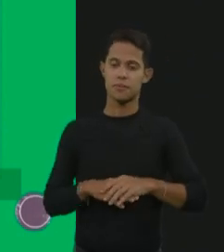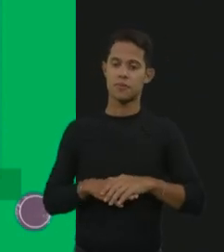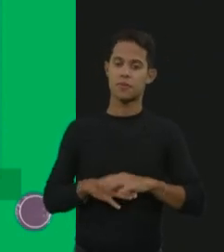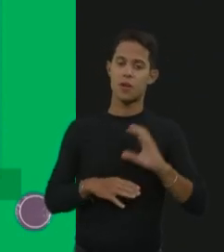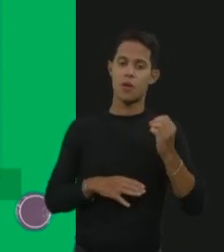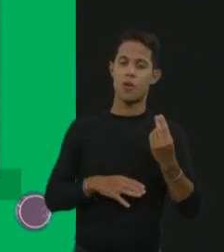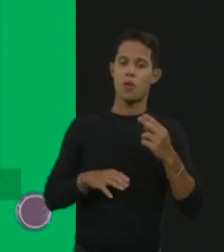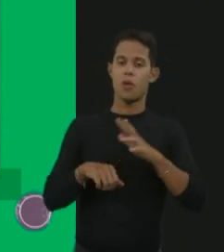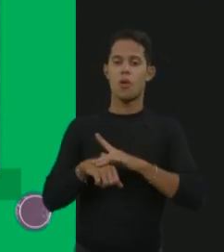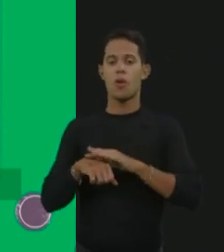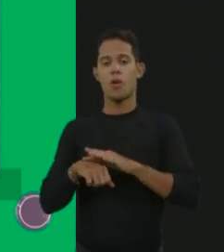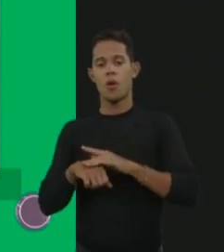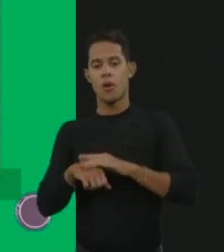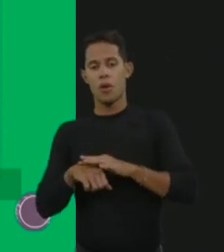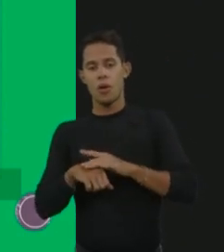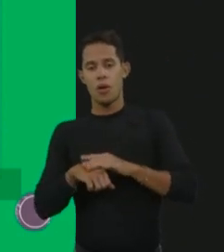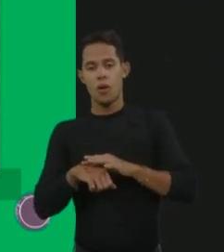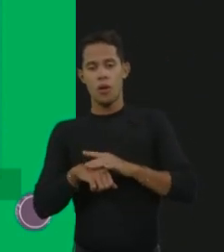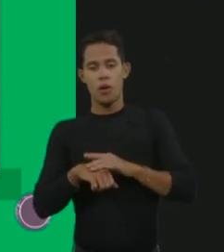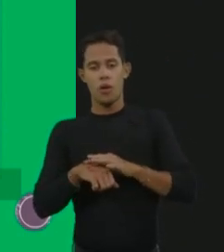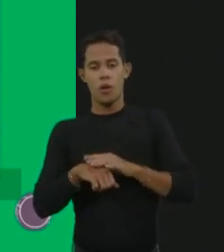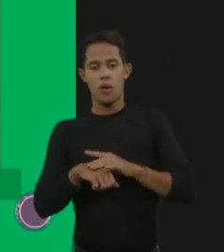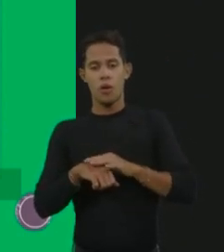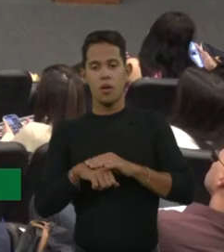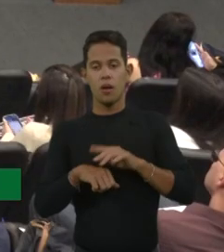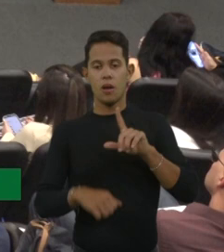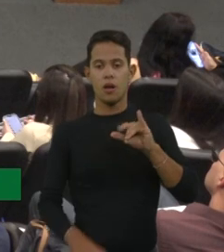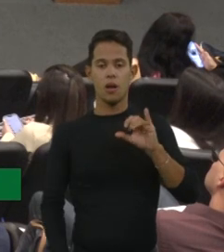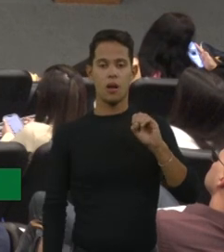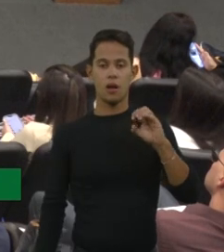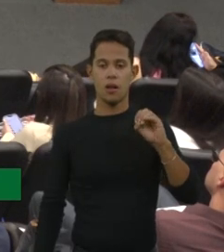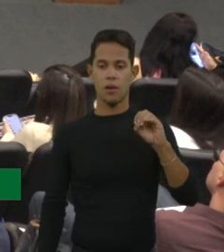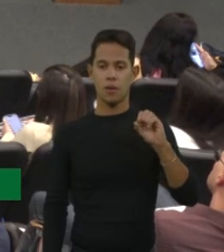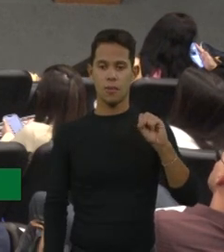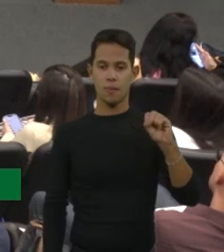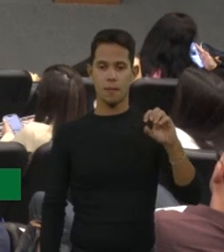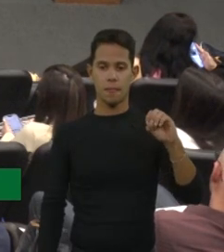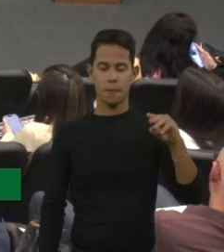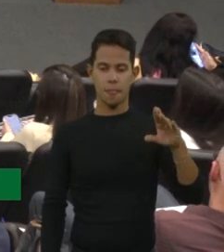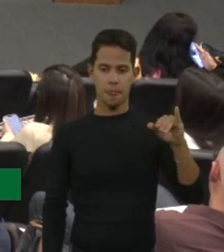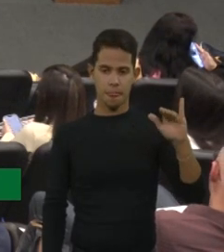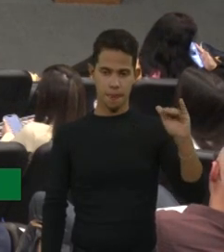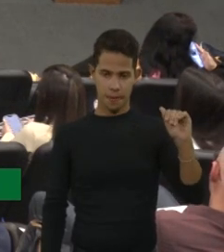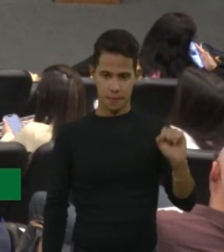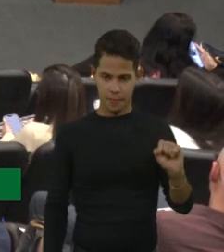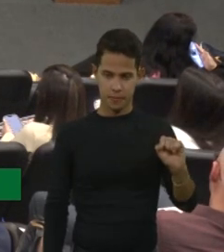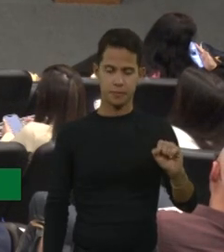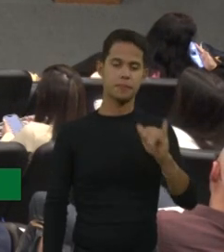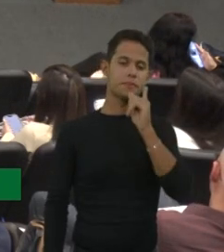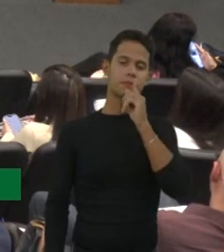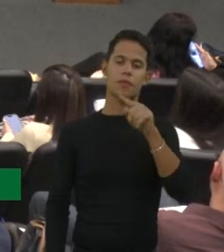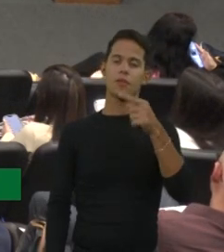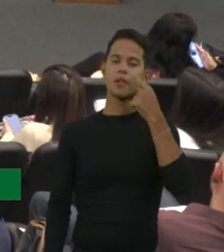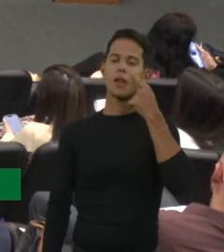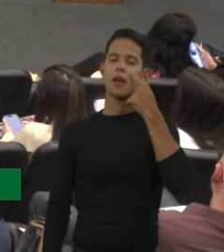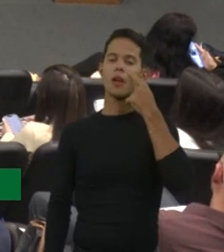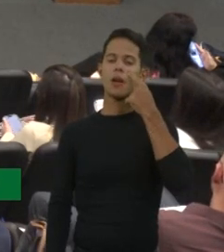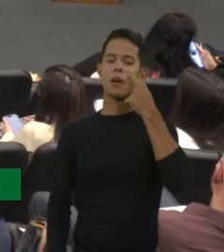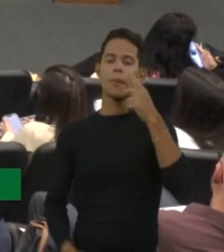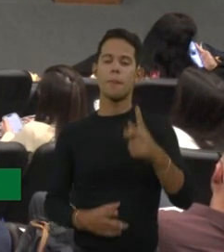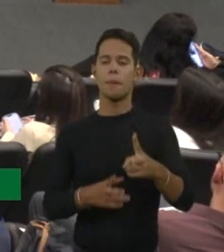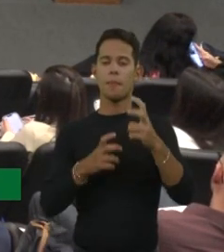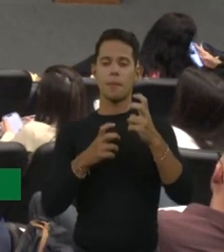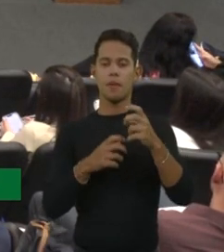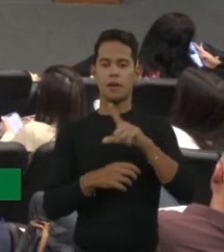lisossômicas, 1 para 5 mil nascimentos, onde incluem as mucopolisacaridoses. Quando a gente vai olhar nos erros enatos, eles correspondem a 10